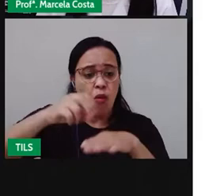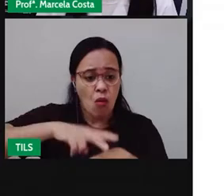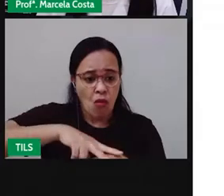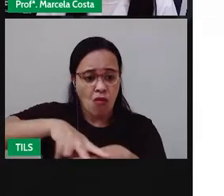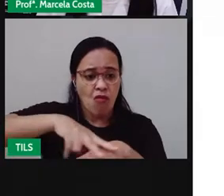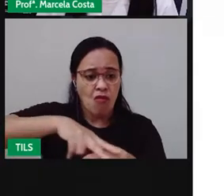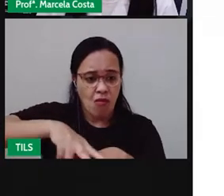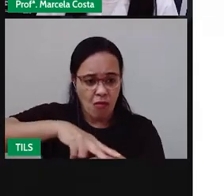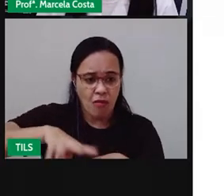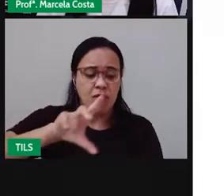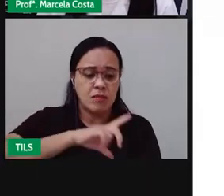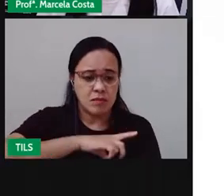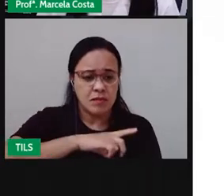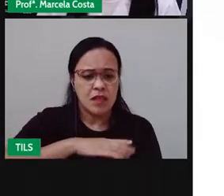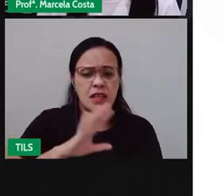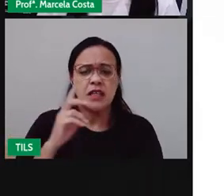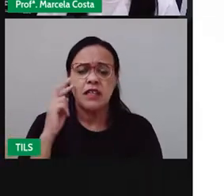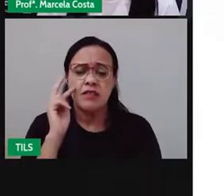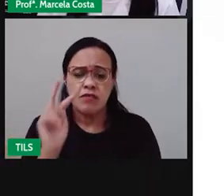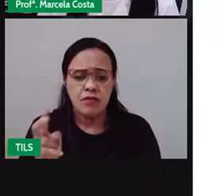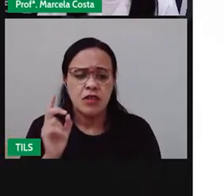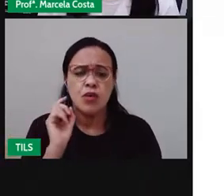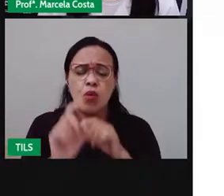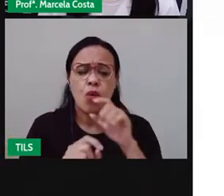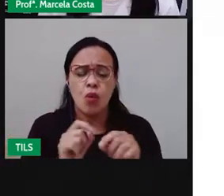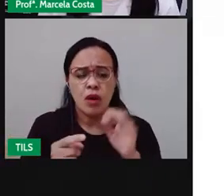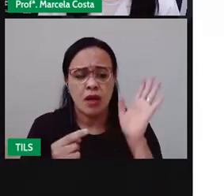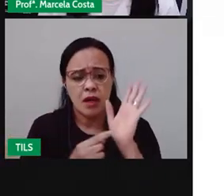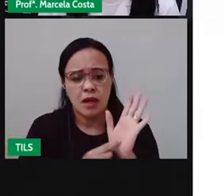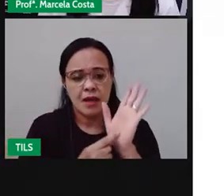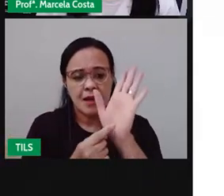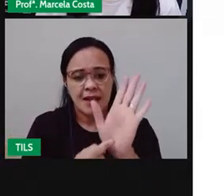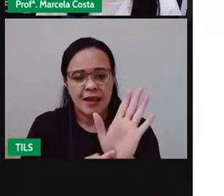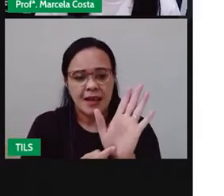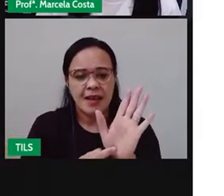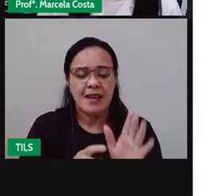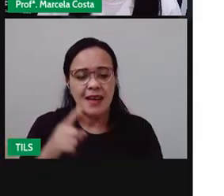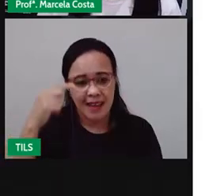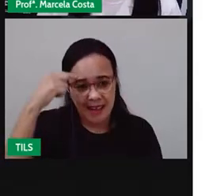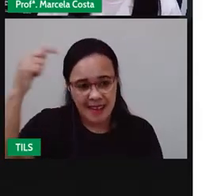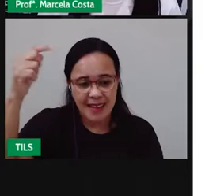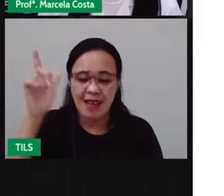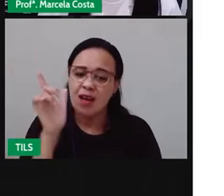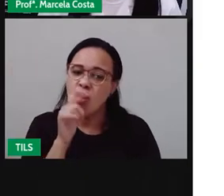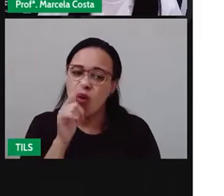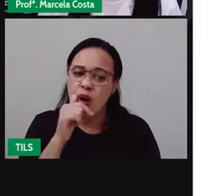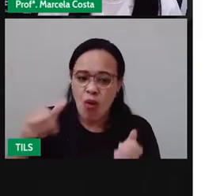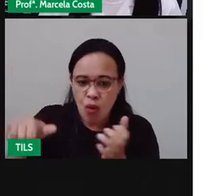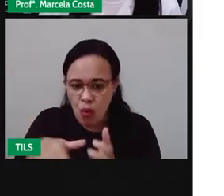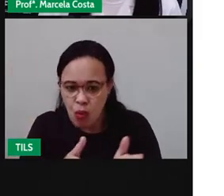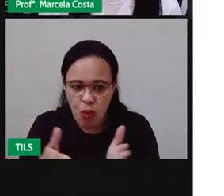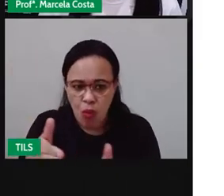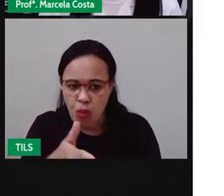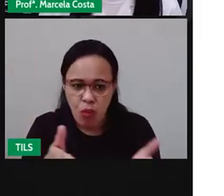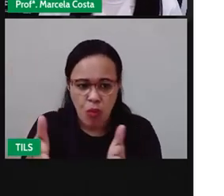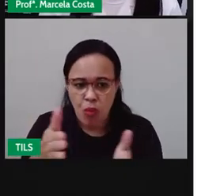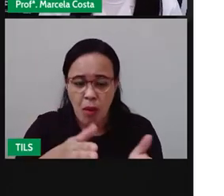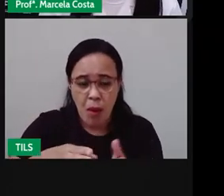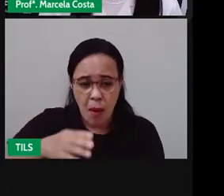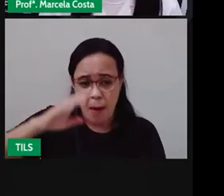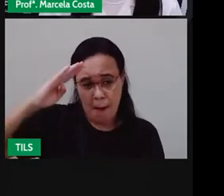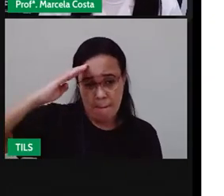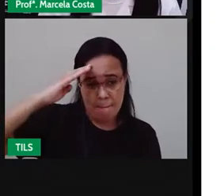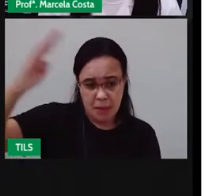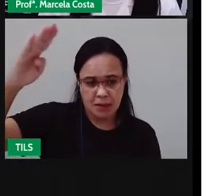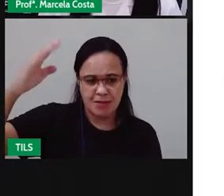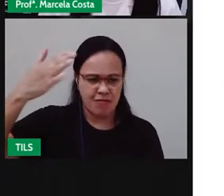mostrando que o rio São Francisco, que é o rio principal